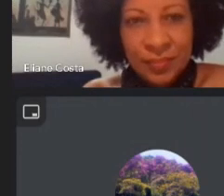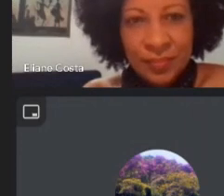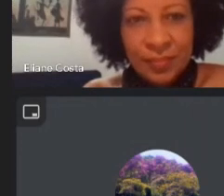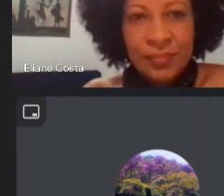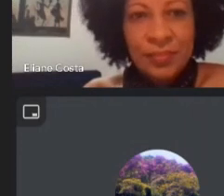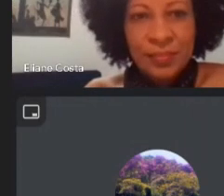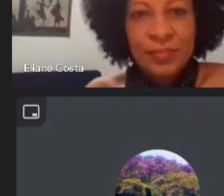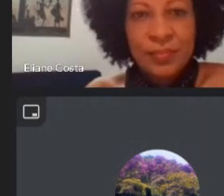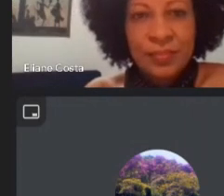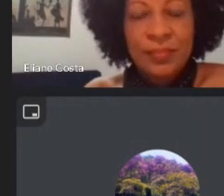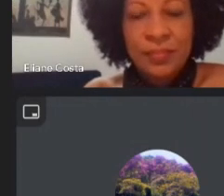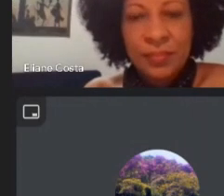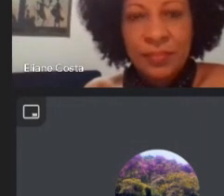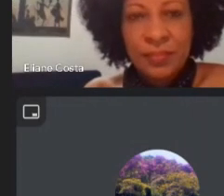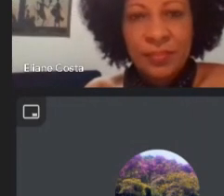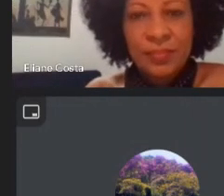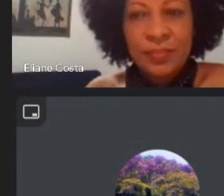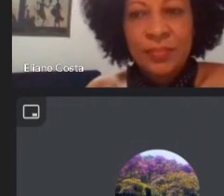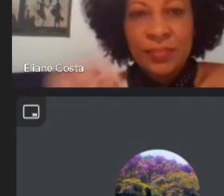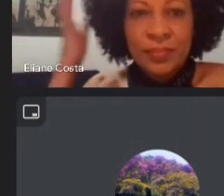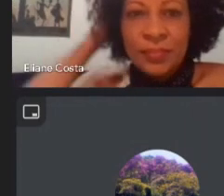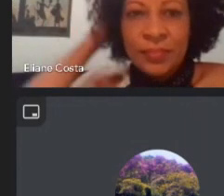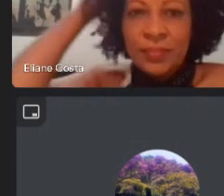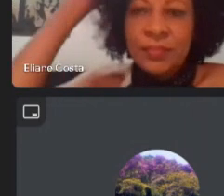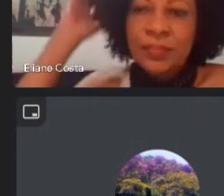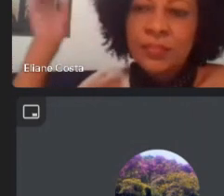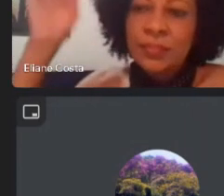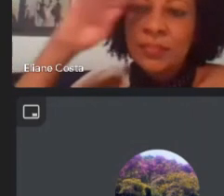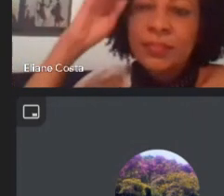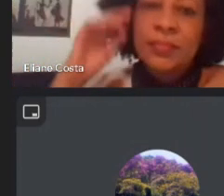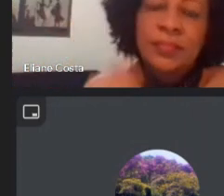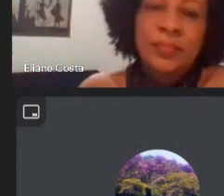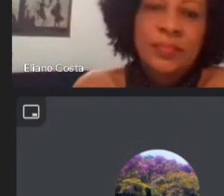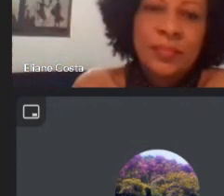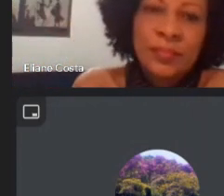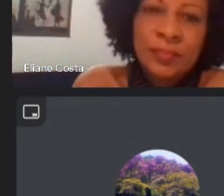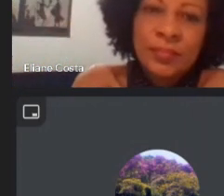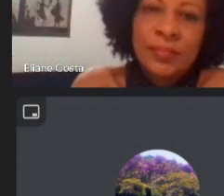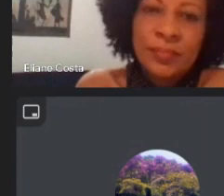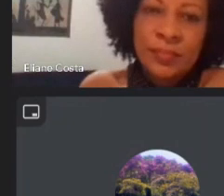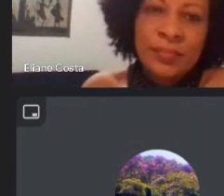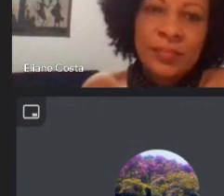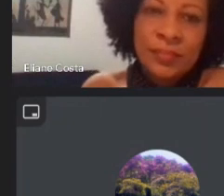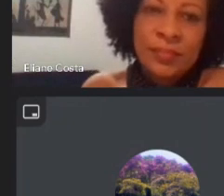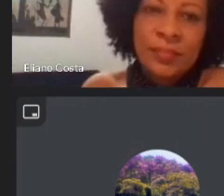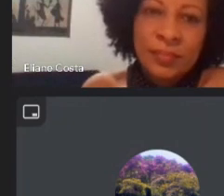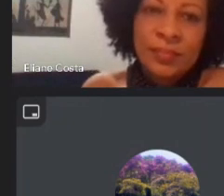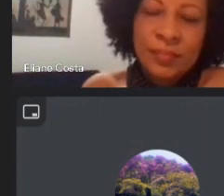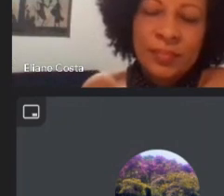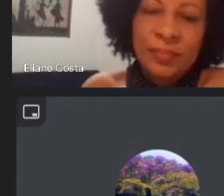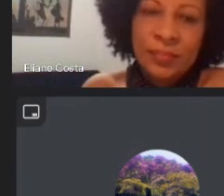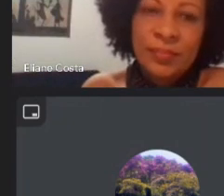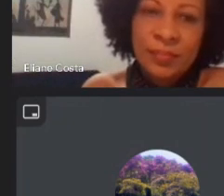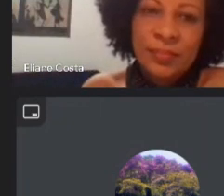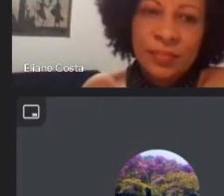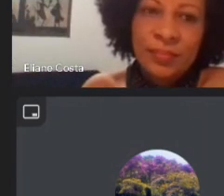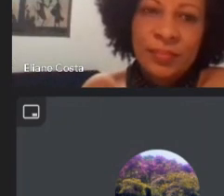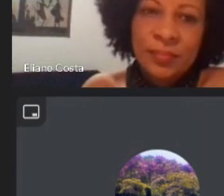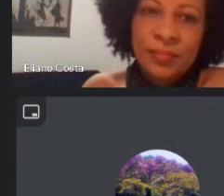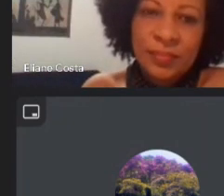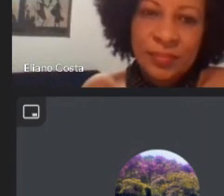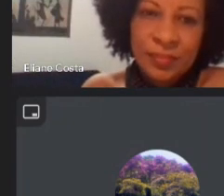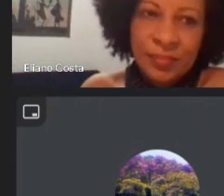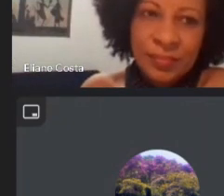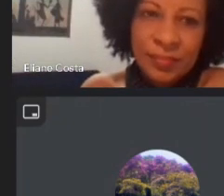populacionais em massa que trariam indianos africanos turcos furtos ao coração da Europa como